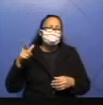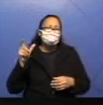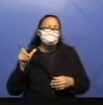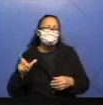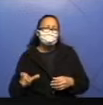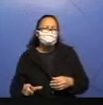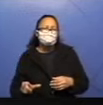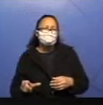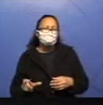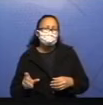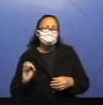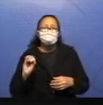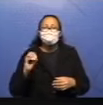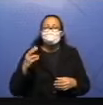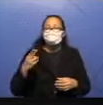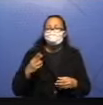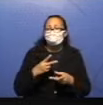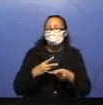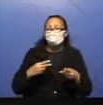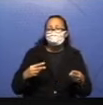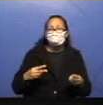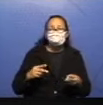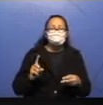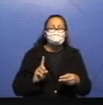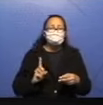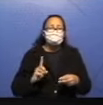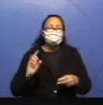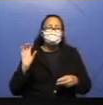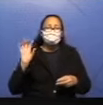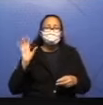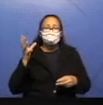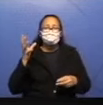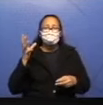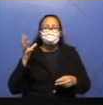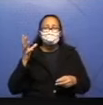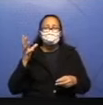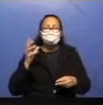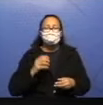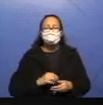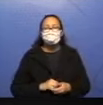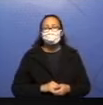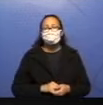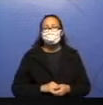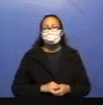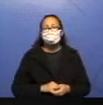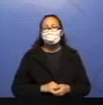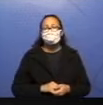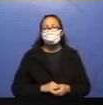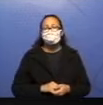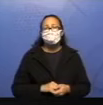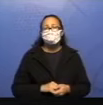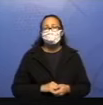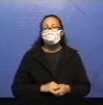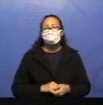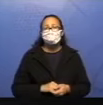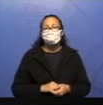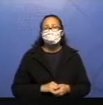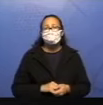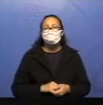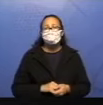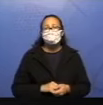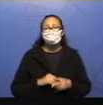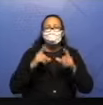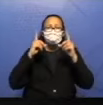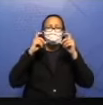fatos que não aconteceram na escrita original. Tudo bem? 3. Mande a